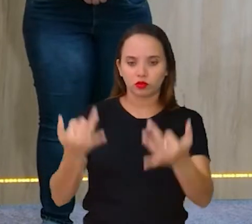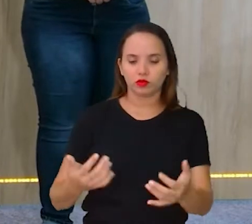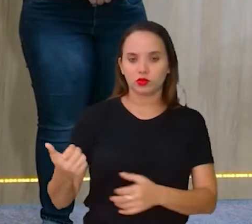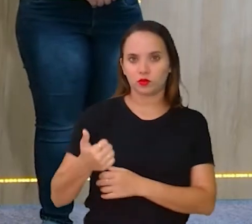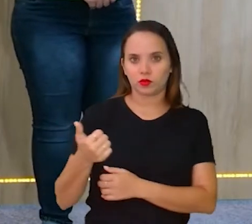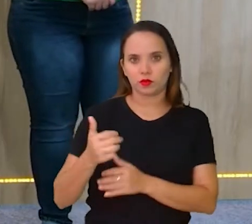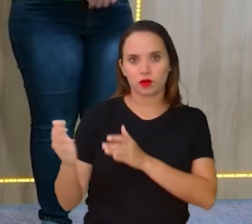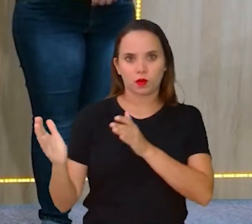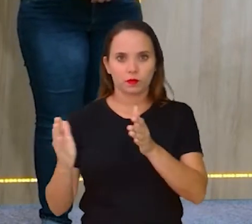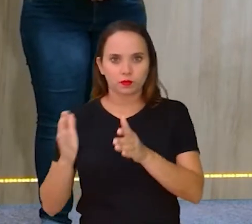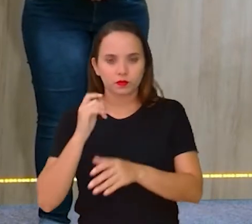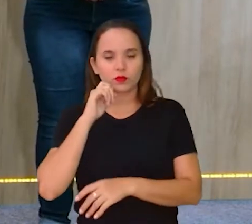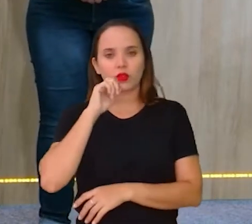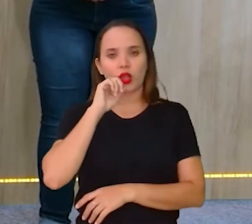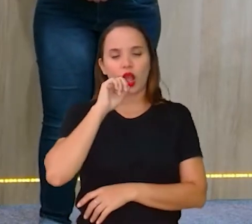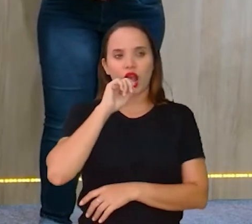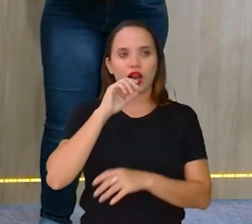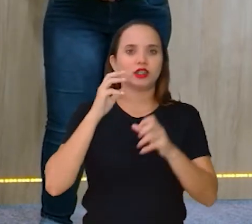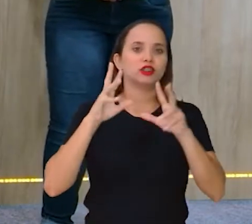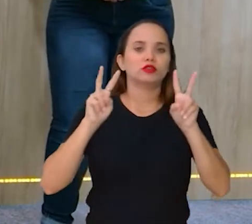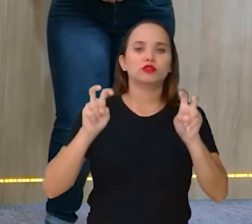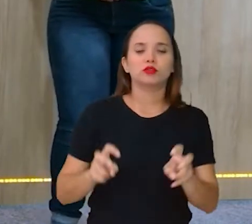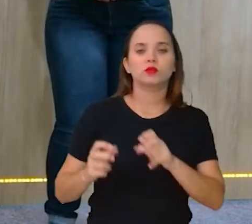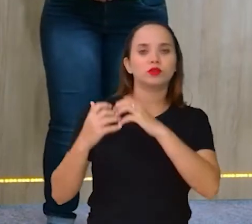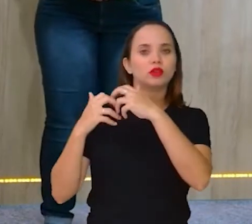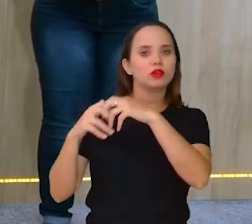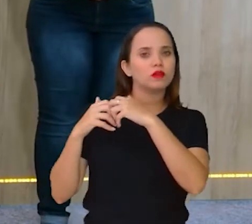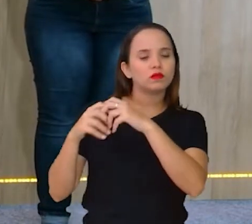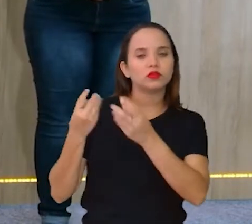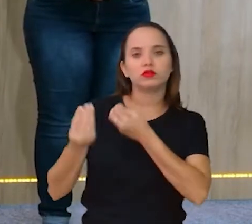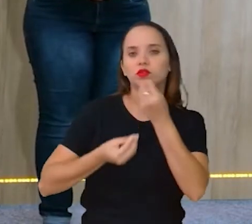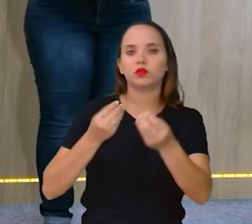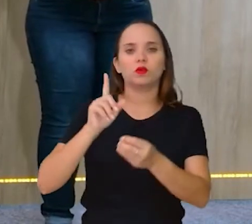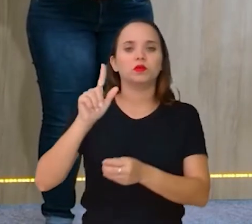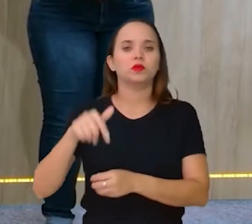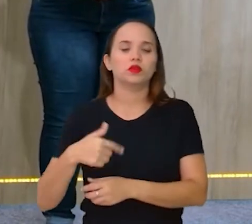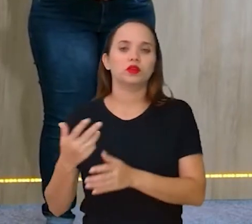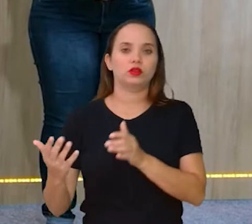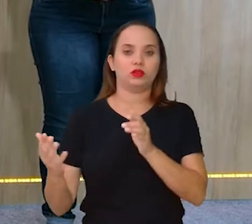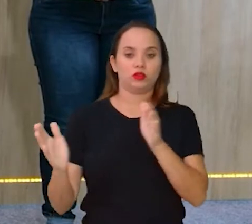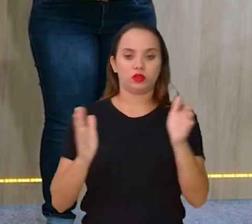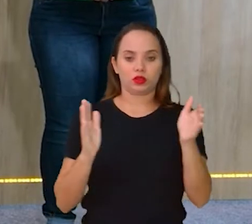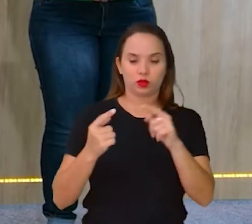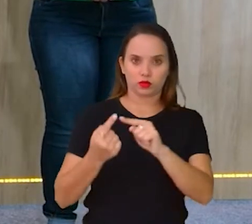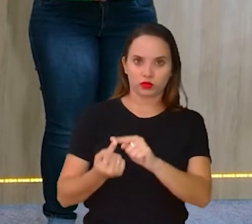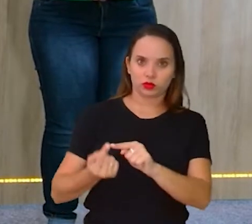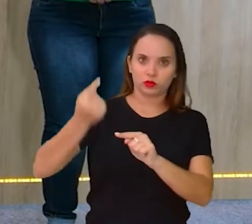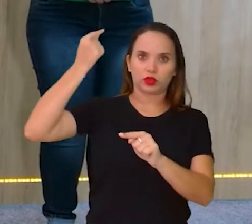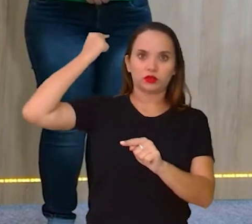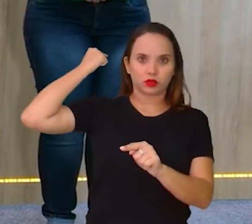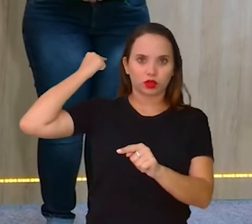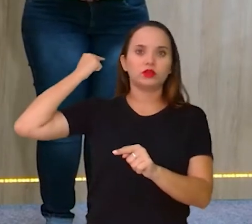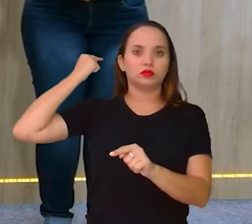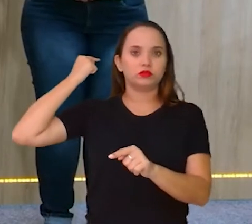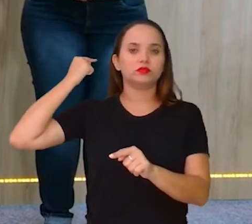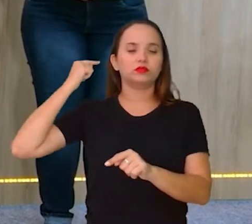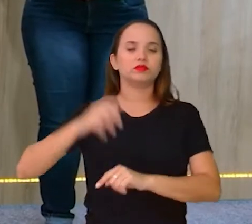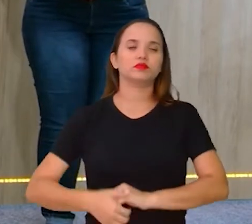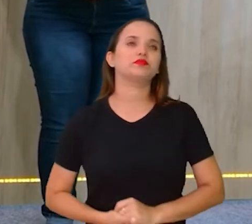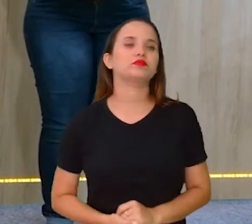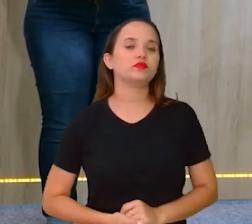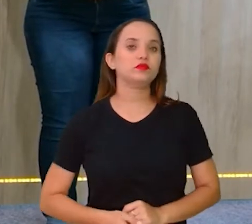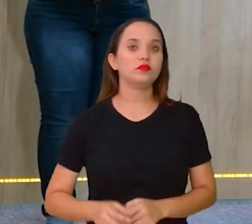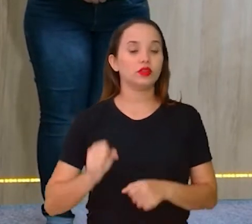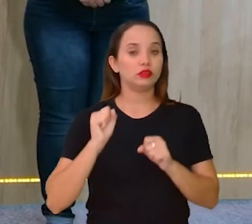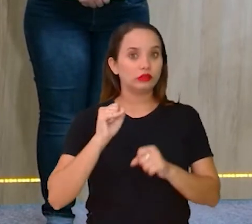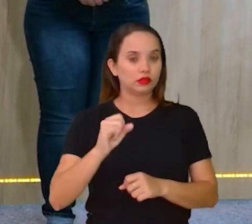aula, né? Dessa questão da gente refletir sobre como eram essas coisas em épocas passadas. Quando a gente fala em épocas passadas,